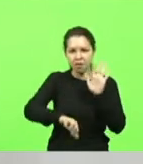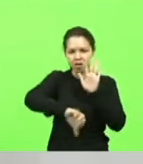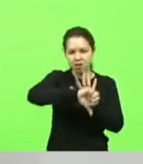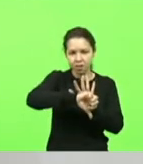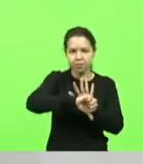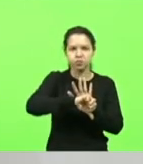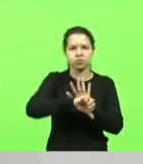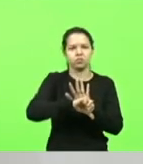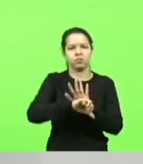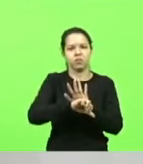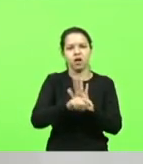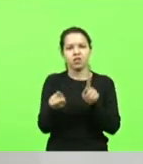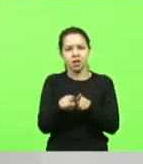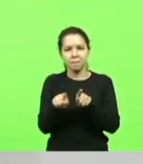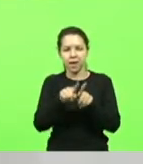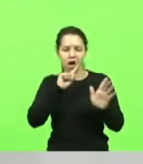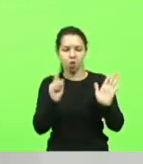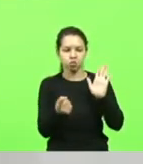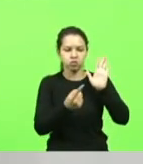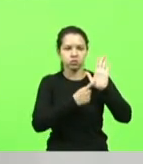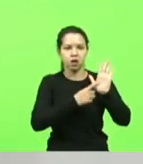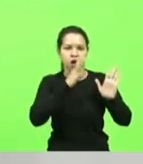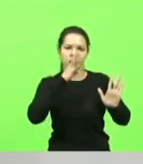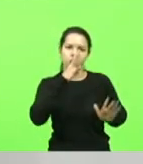e acusando o agente da lei,